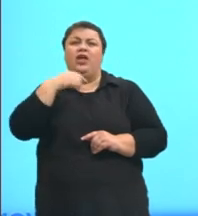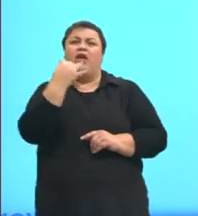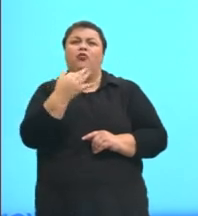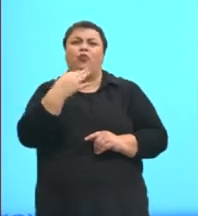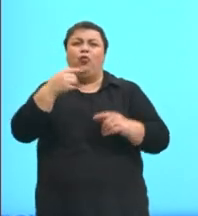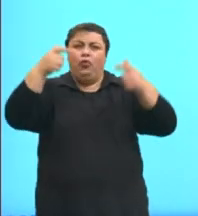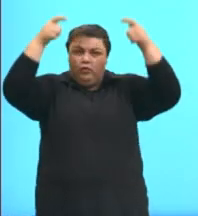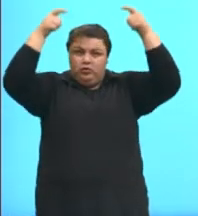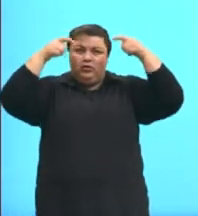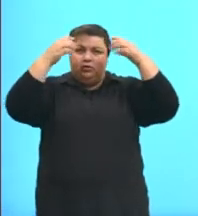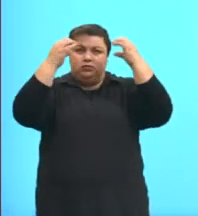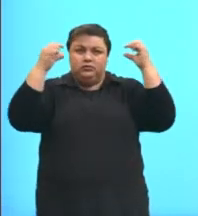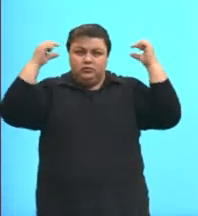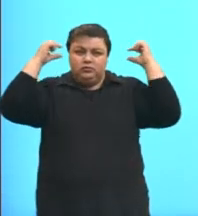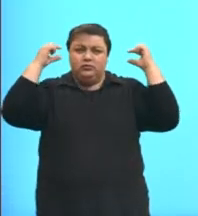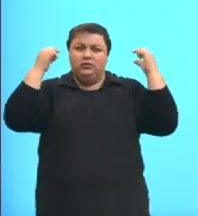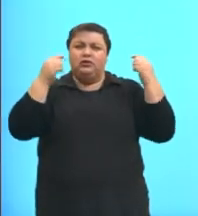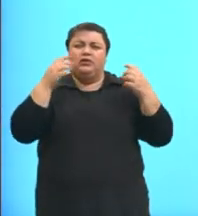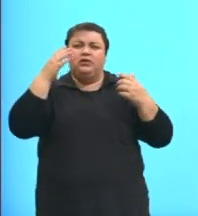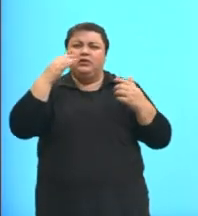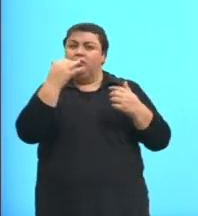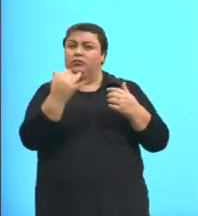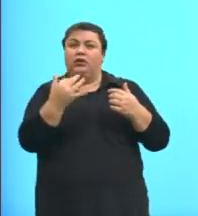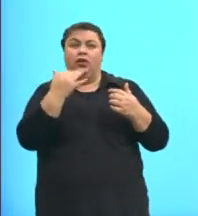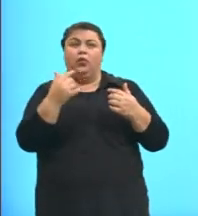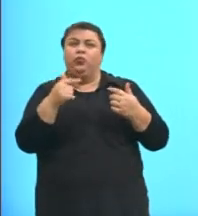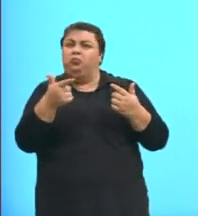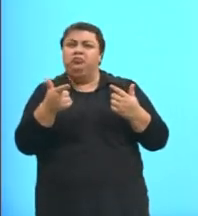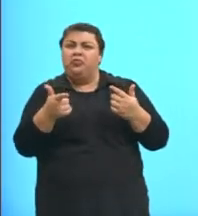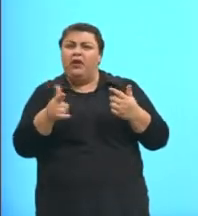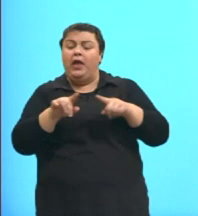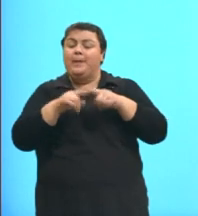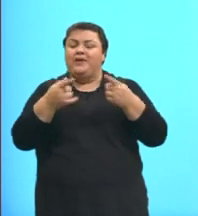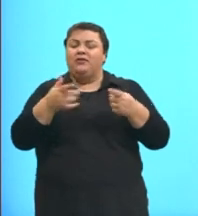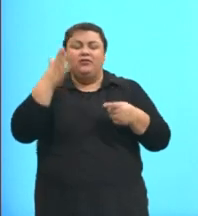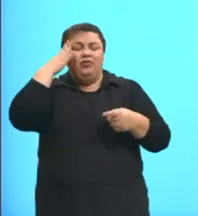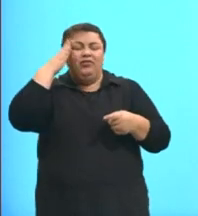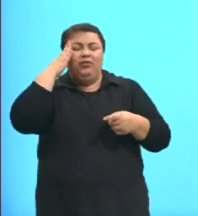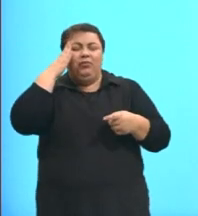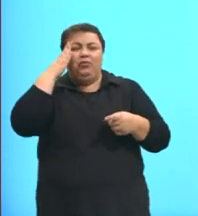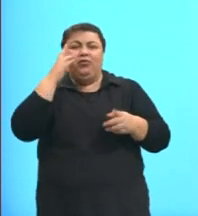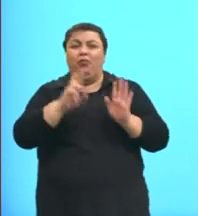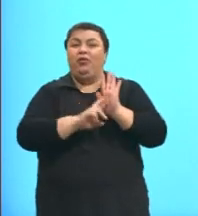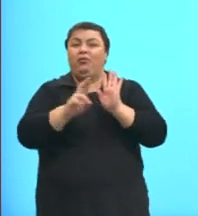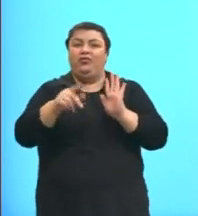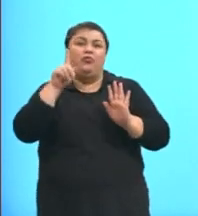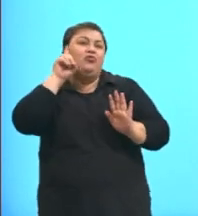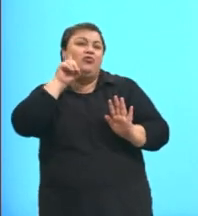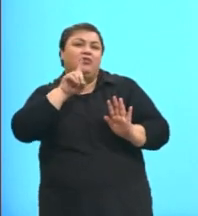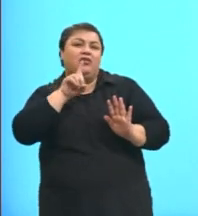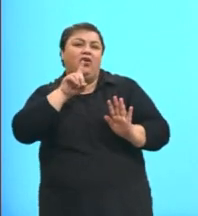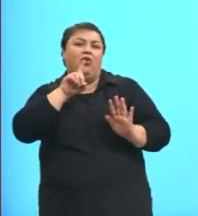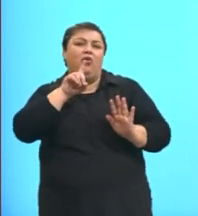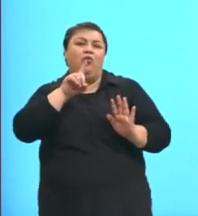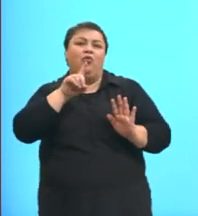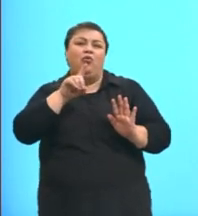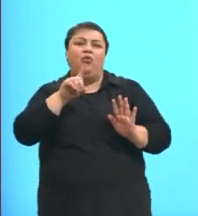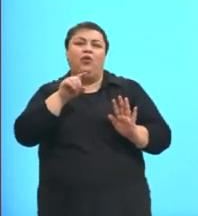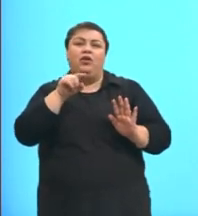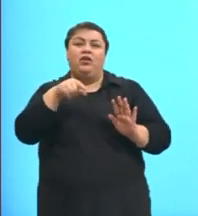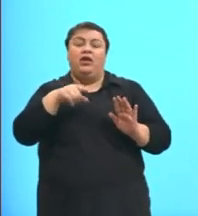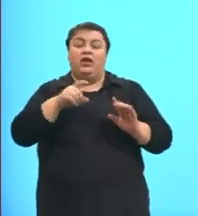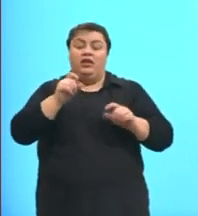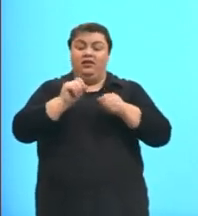Apesar de não estar colorido, a gente sabe que é uma representação dos Estados Unidos. Embaixo, fazendo o